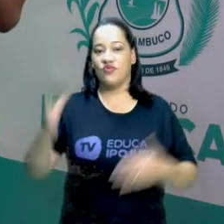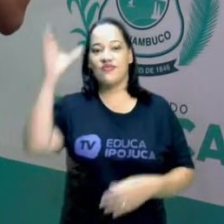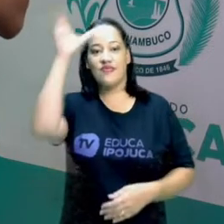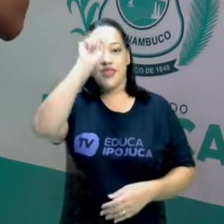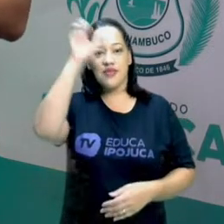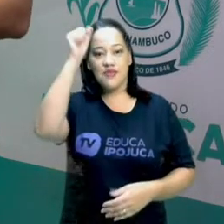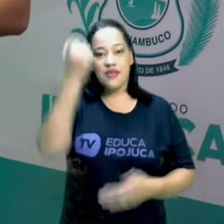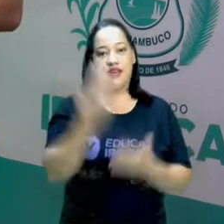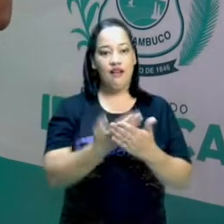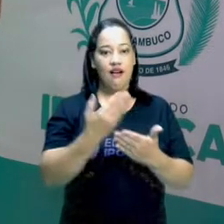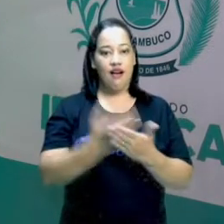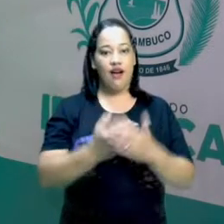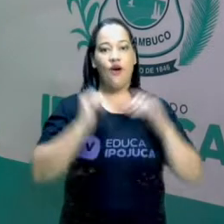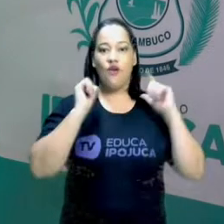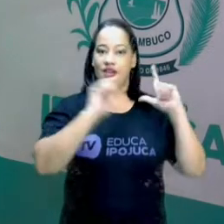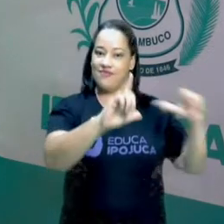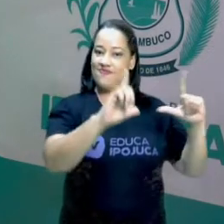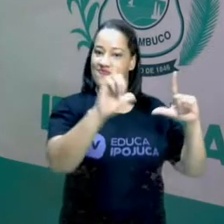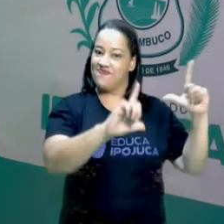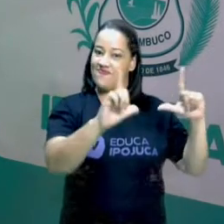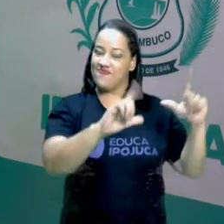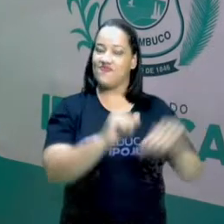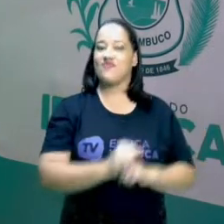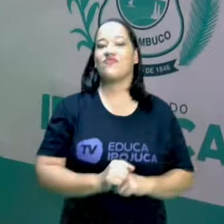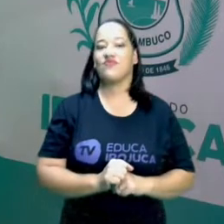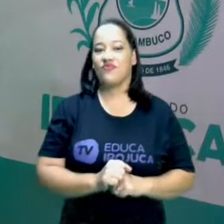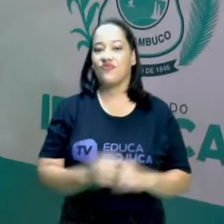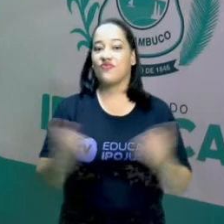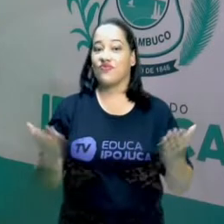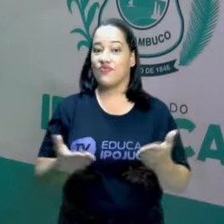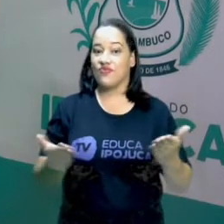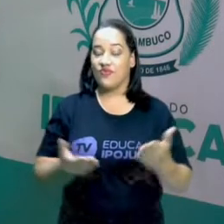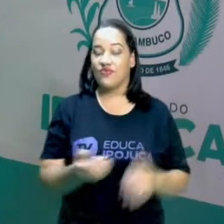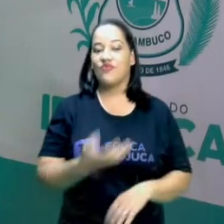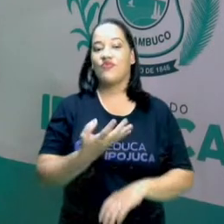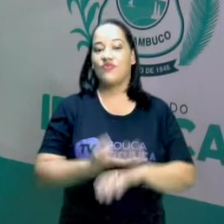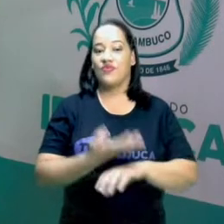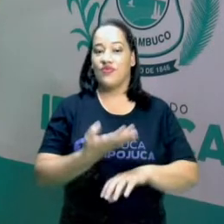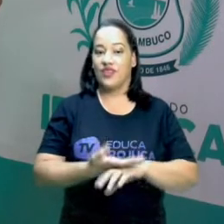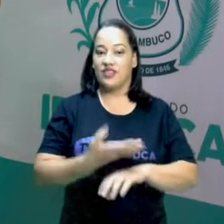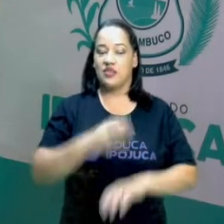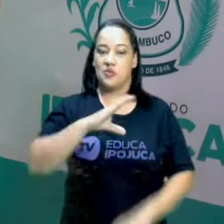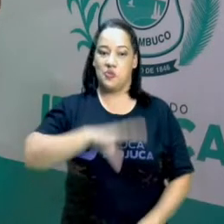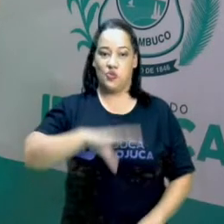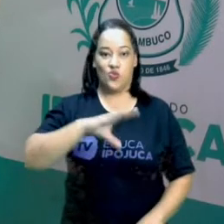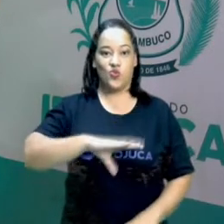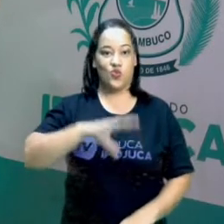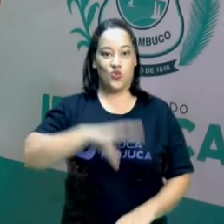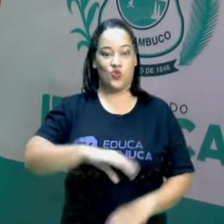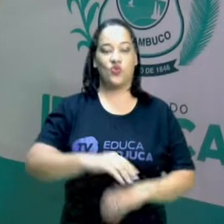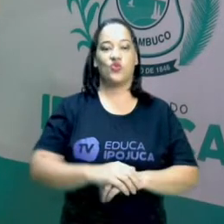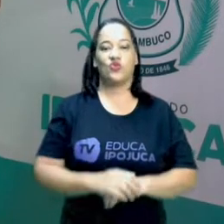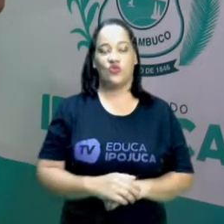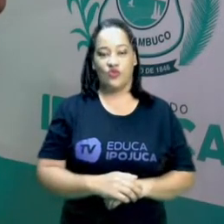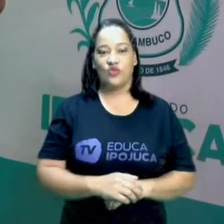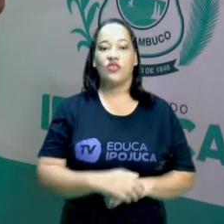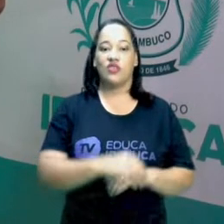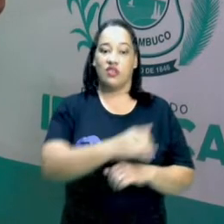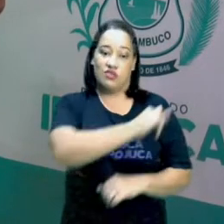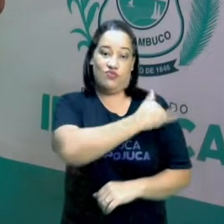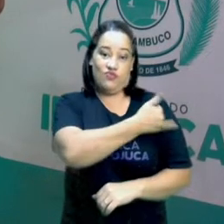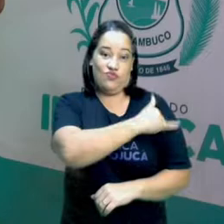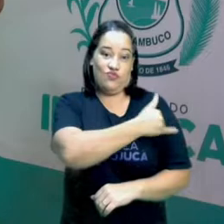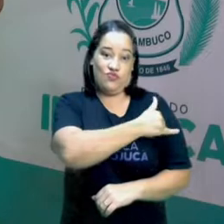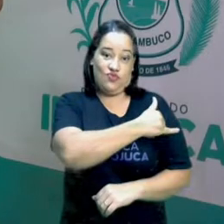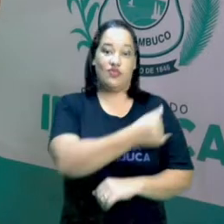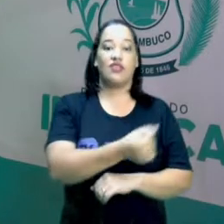com as aulas da TV. Esse é o nosso momento da nossa aula de Língua Portuguesa para Educação de Jovens